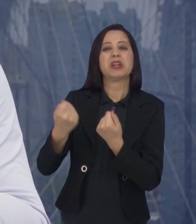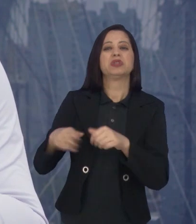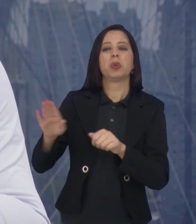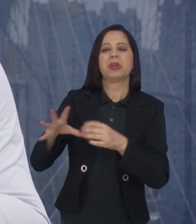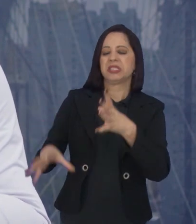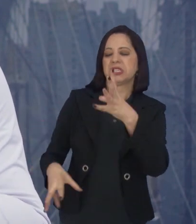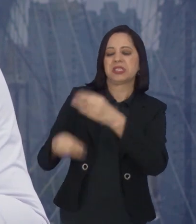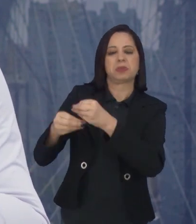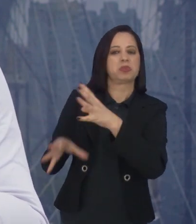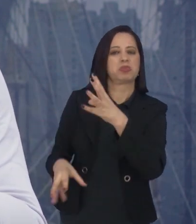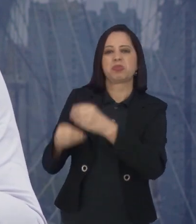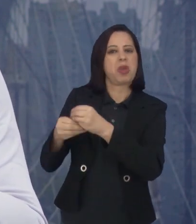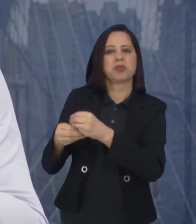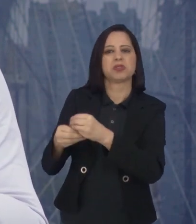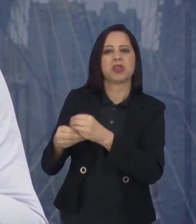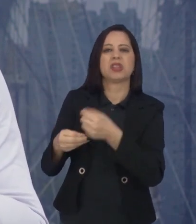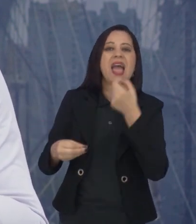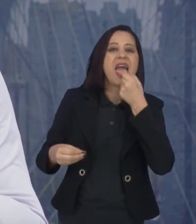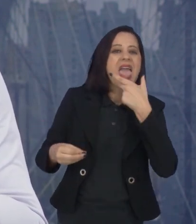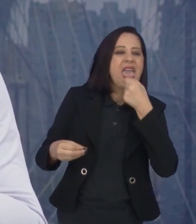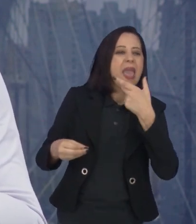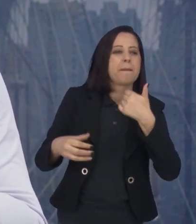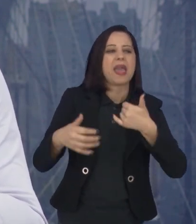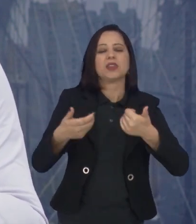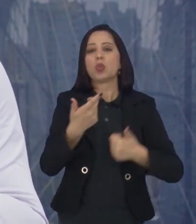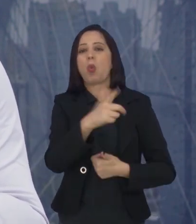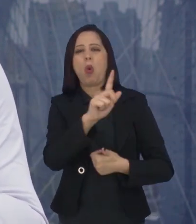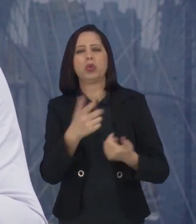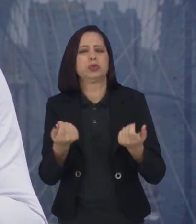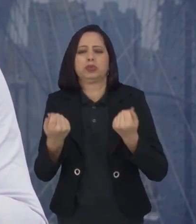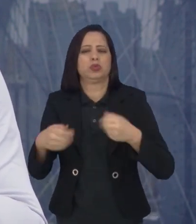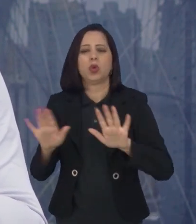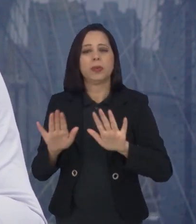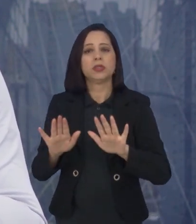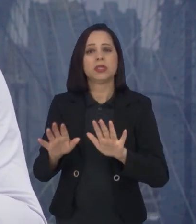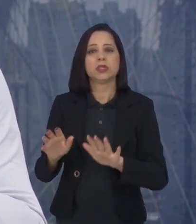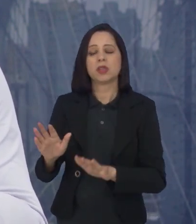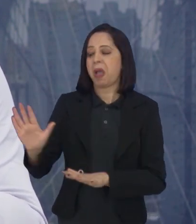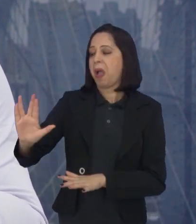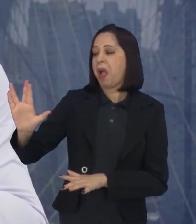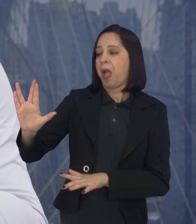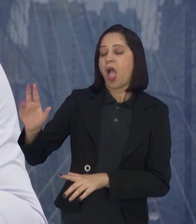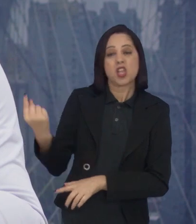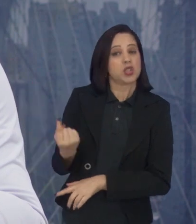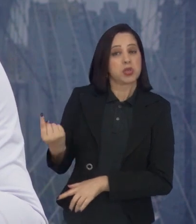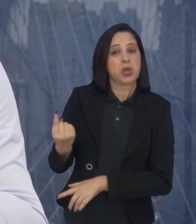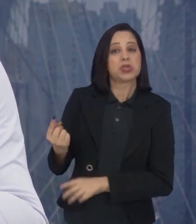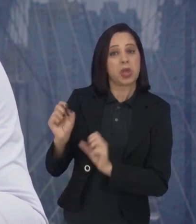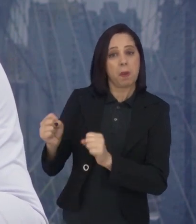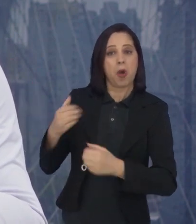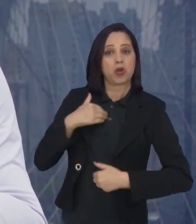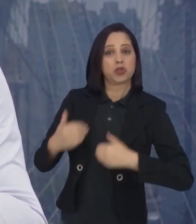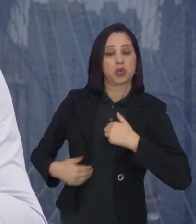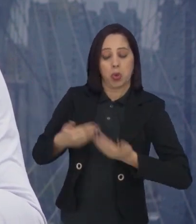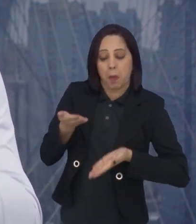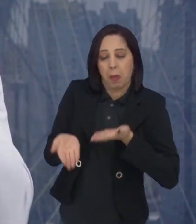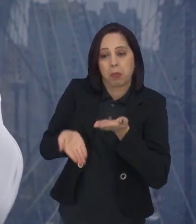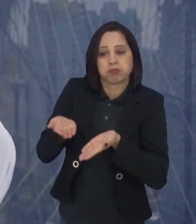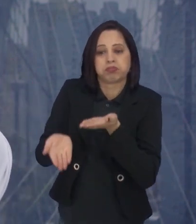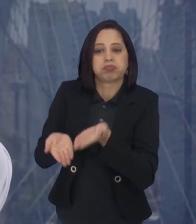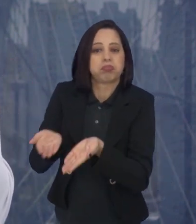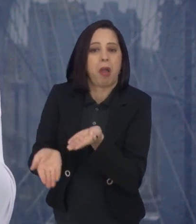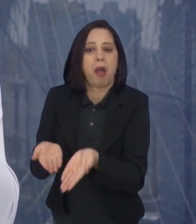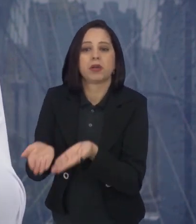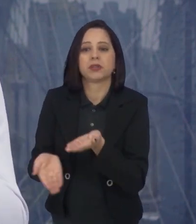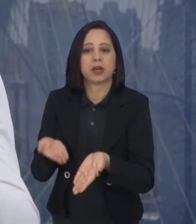eu não preciso de um anticonvulsivante, eu não preciso de outro medicamento. Eu consigo fazer o refinamento, eu preciso reorganizar, eu refino esse cérebro,